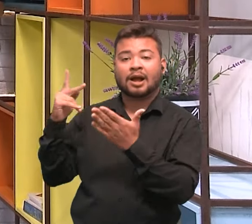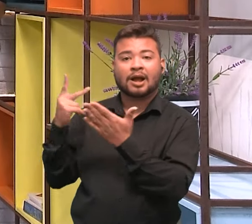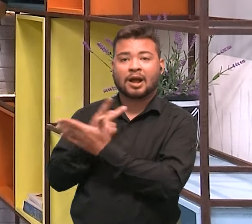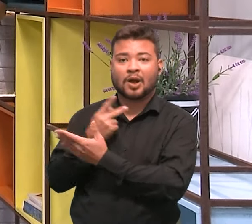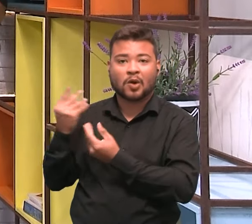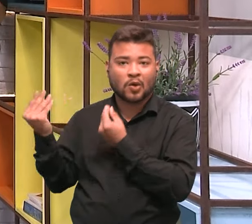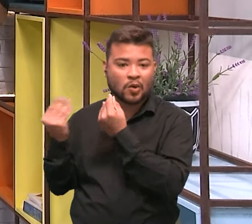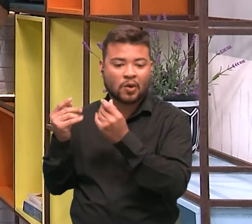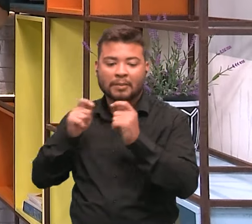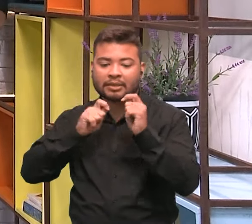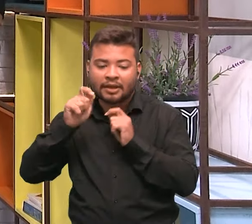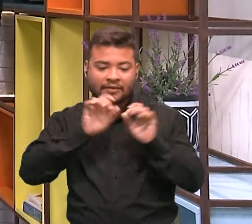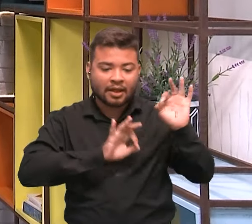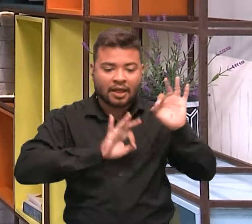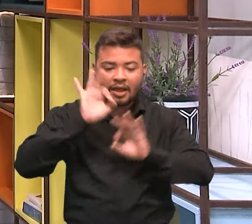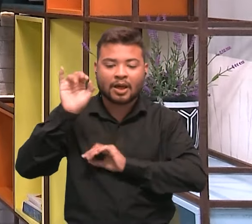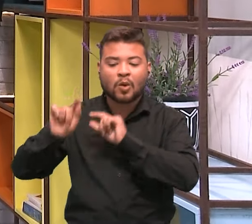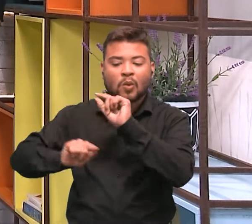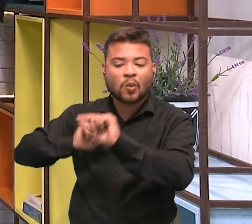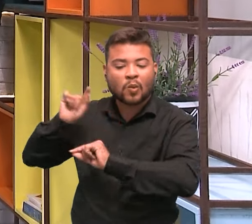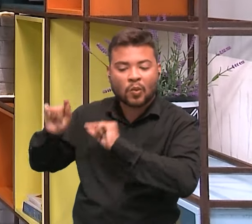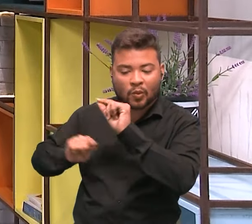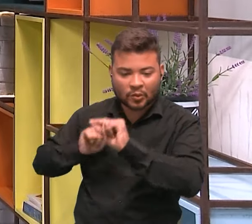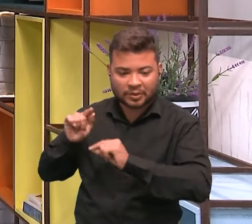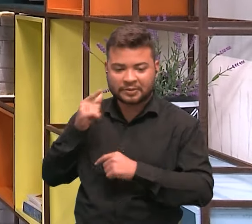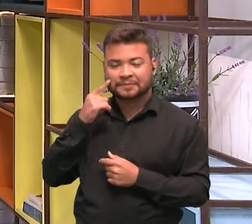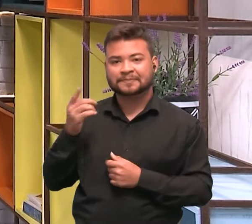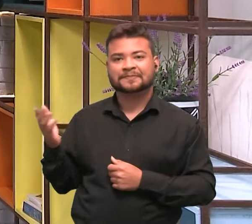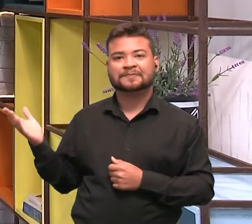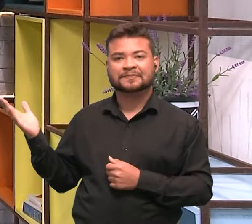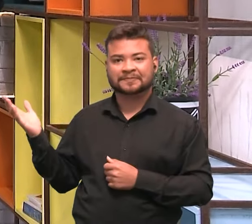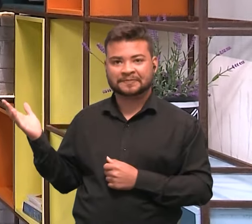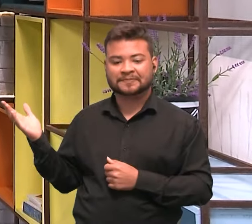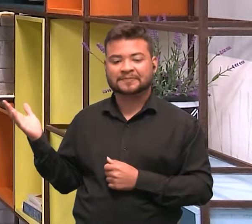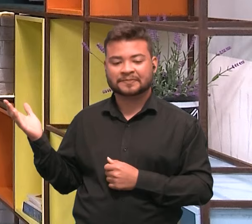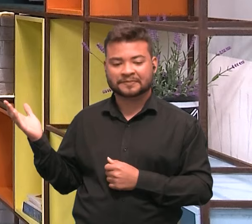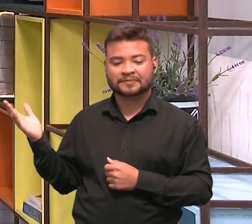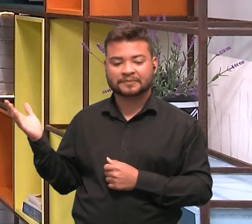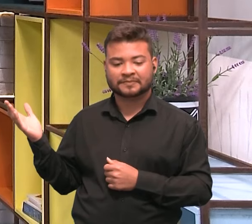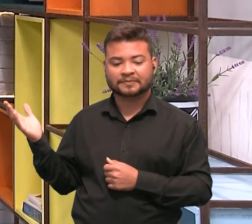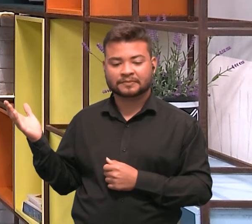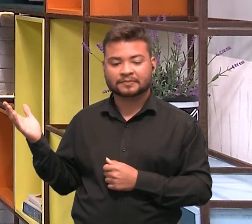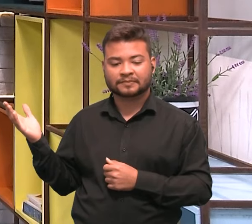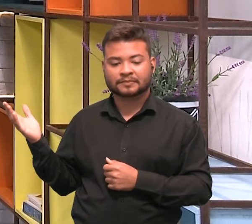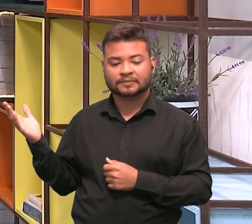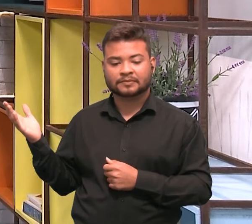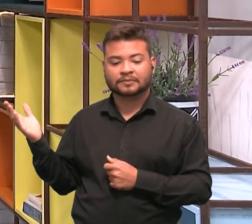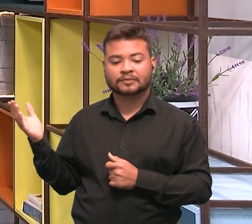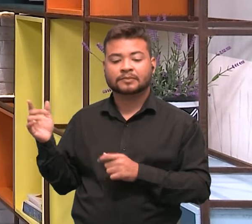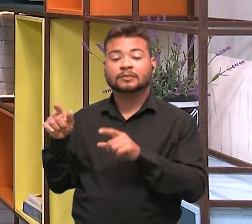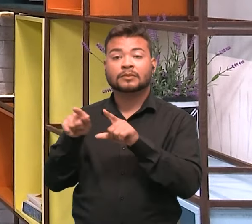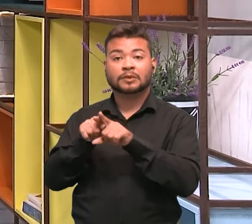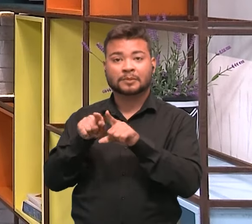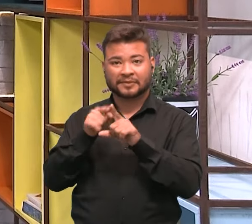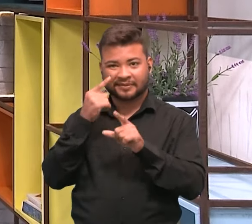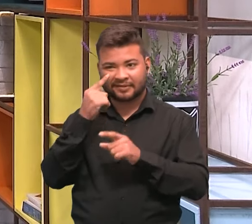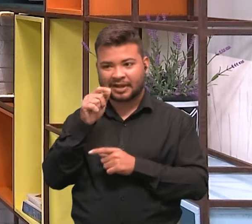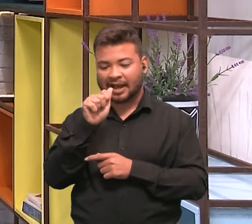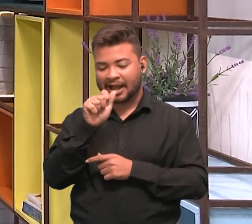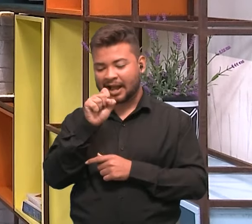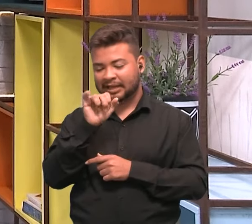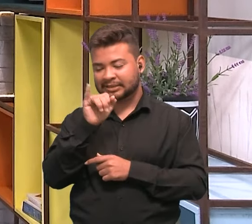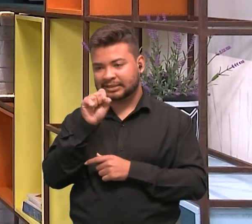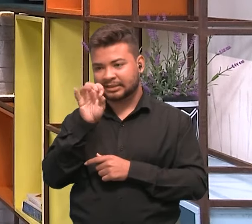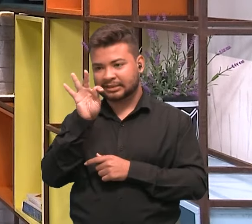como as entrevistas são preparadas. Pode voltar aqui na tela que eu vou mostrar para vocês, fechando esse ícone tem o Assista, que